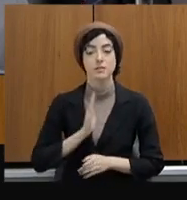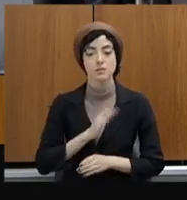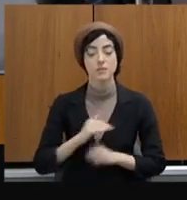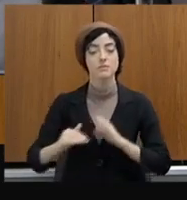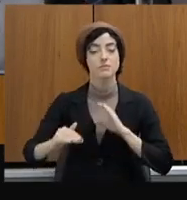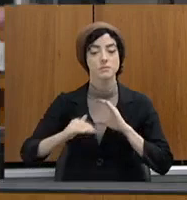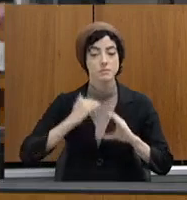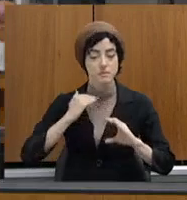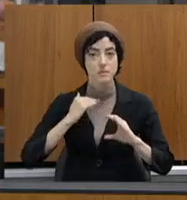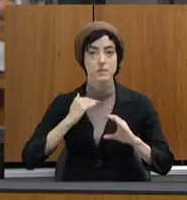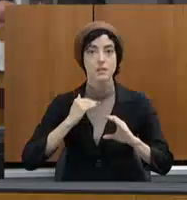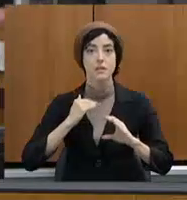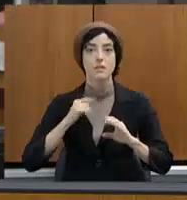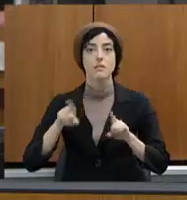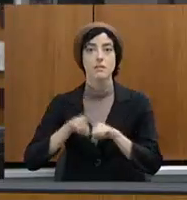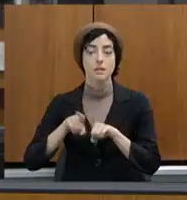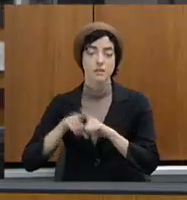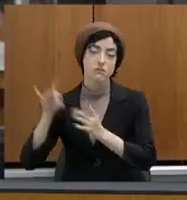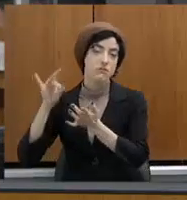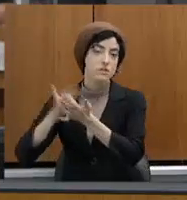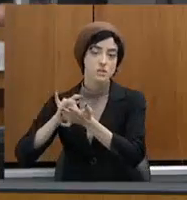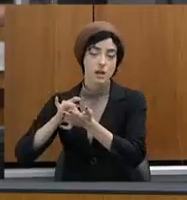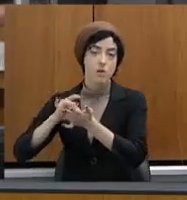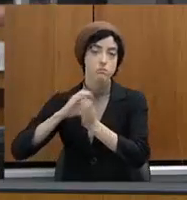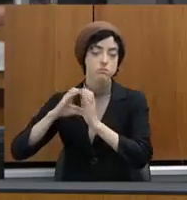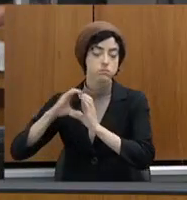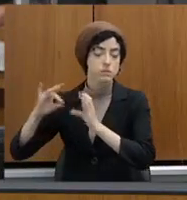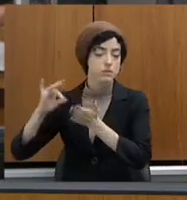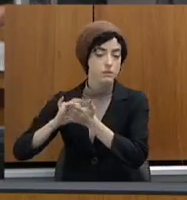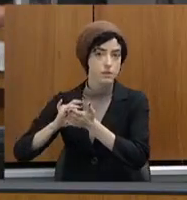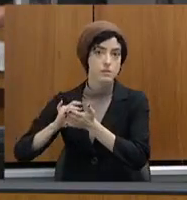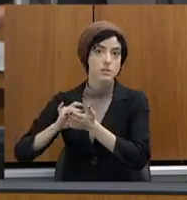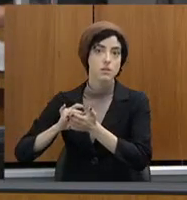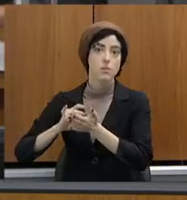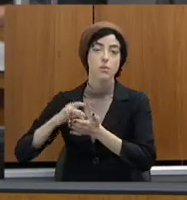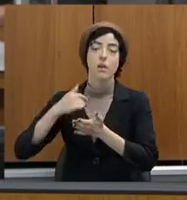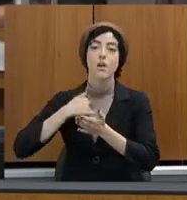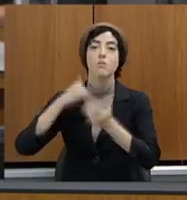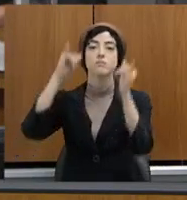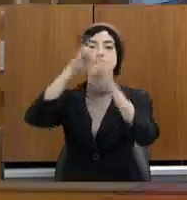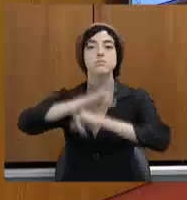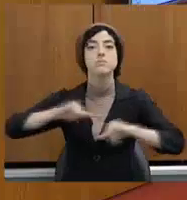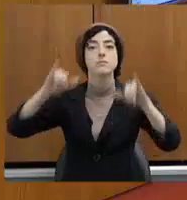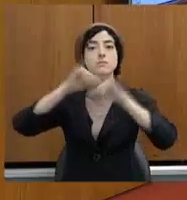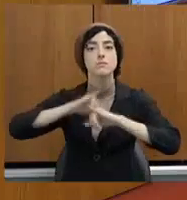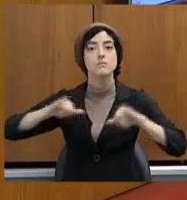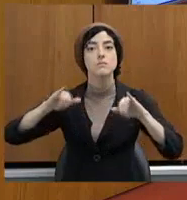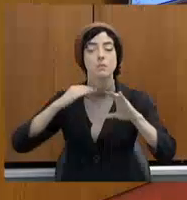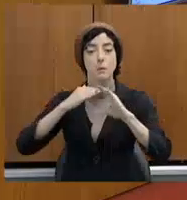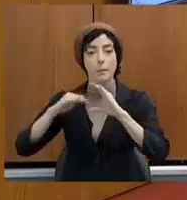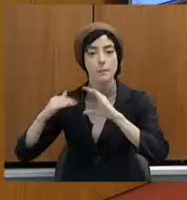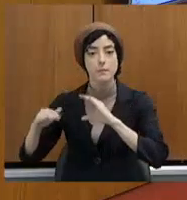e pela via oficial, mas já registro o convite para todos os parlamentares desta casa